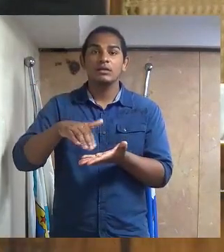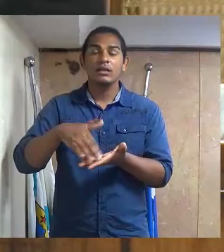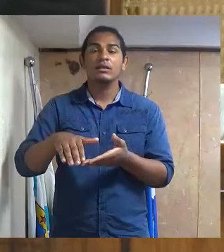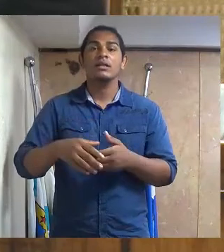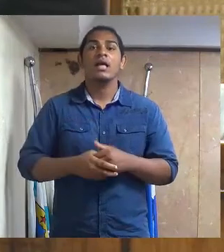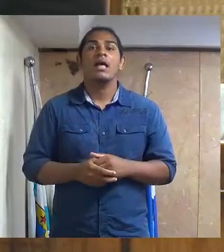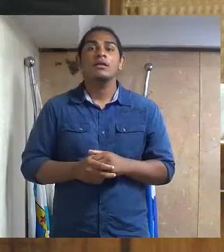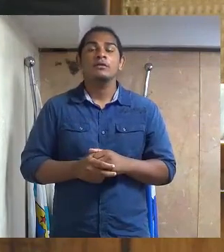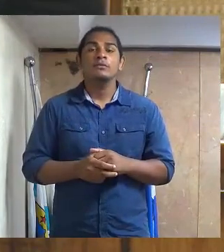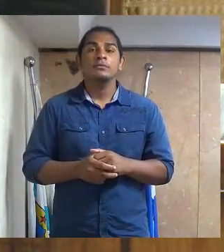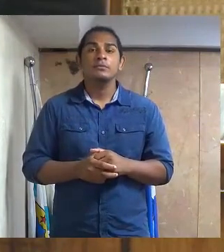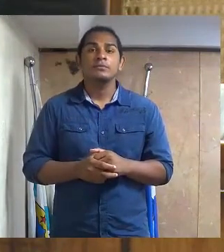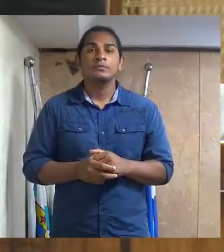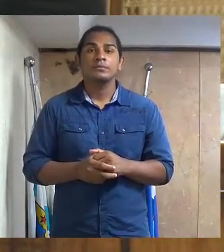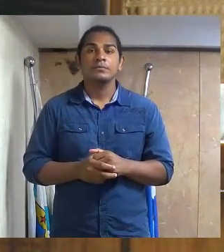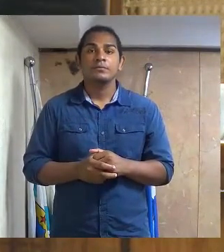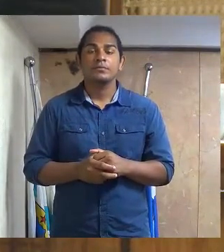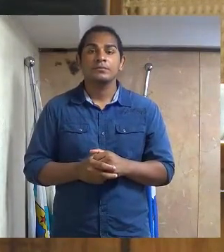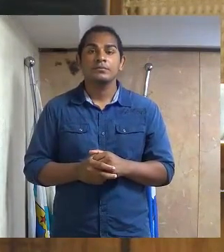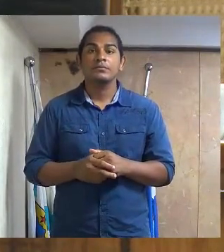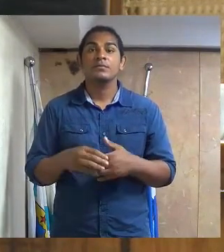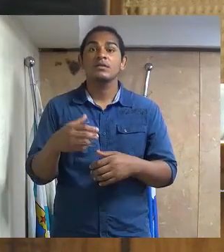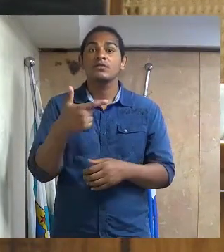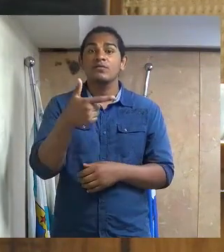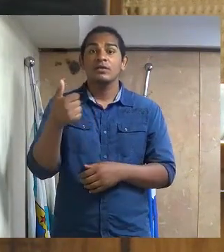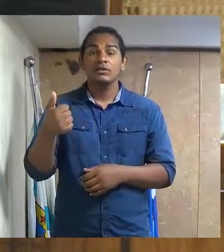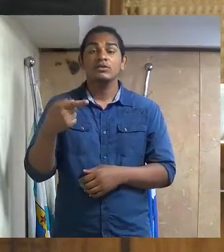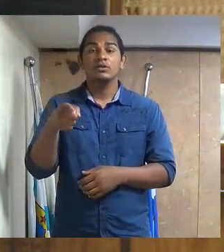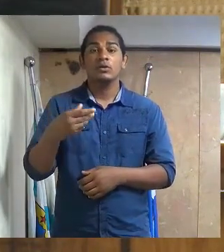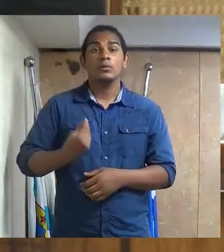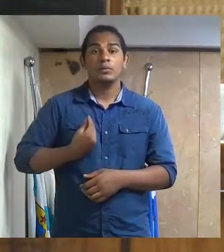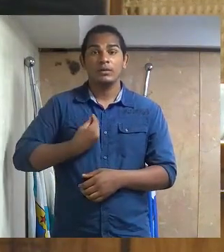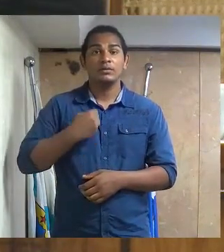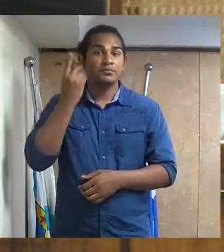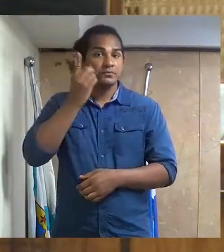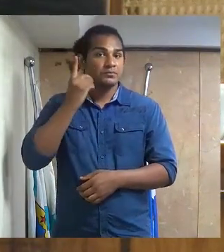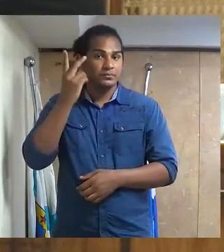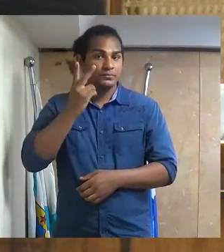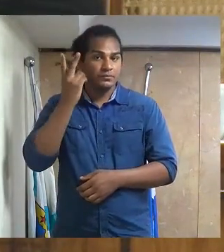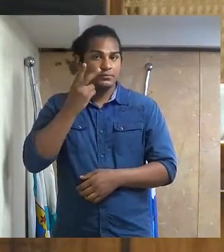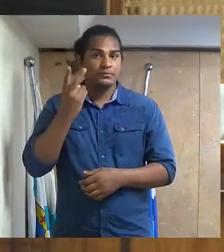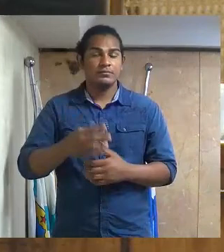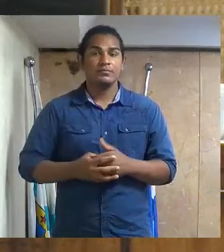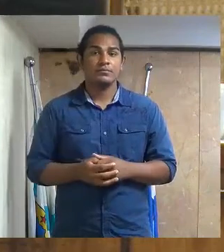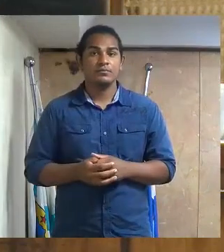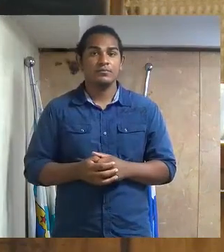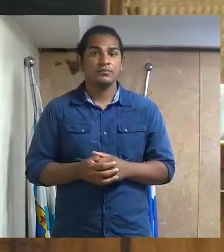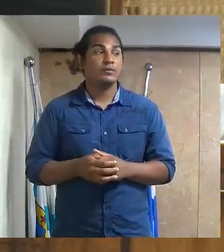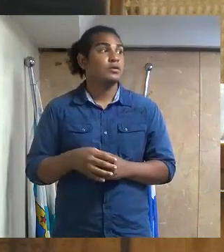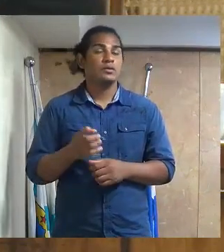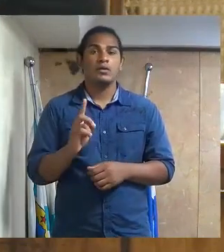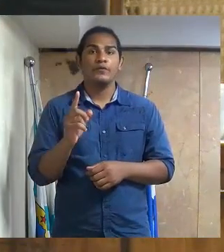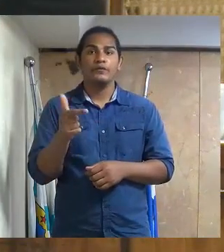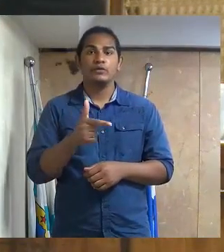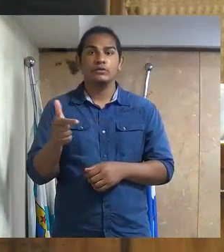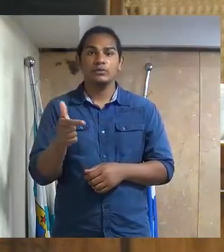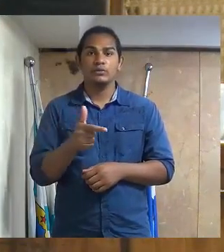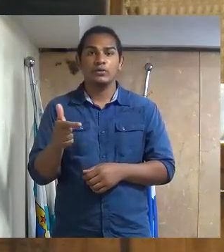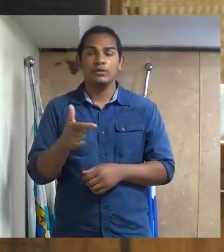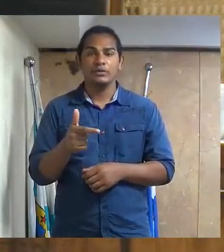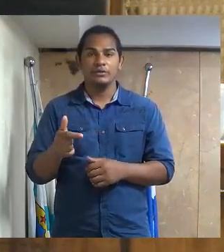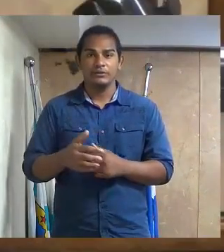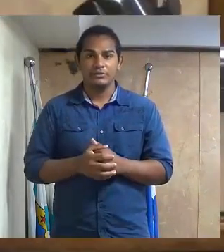quórum 21 vereadores presentes senhor presidente 22 nosso